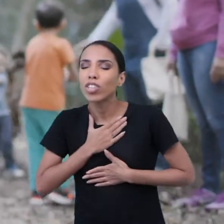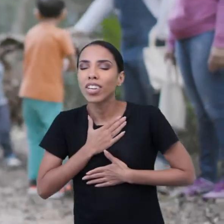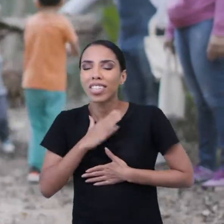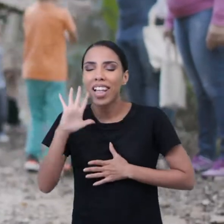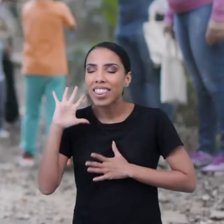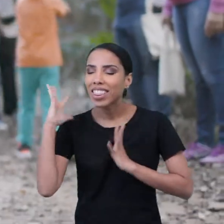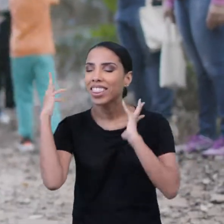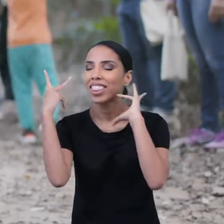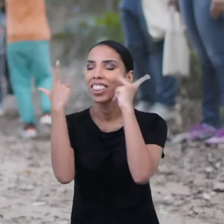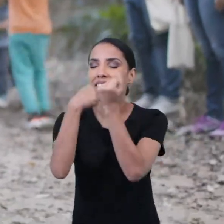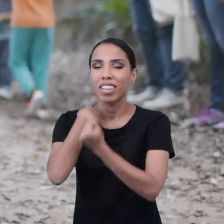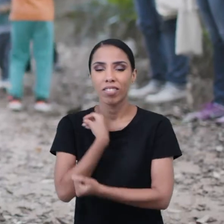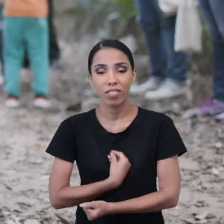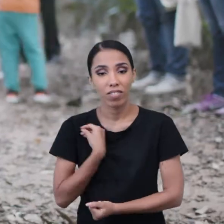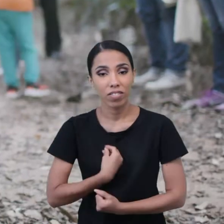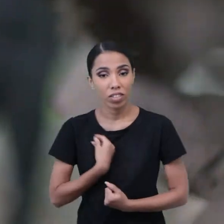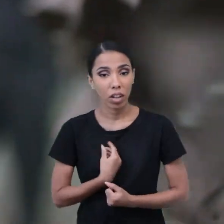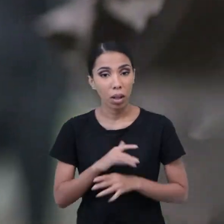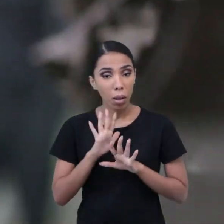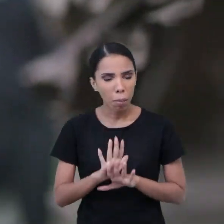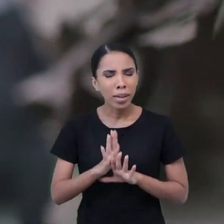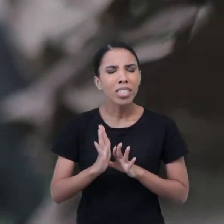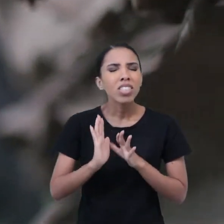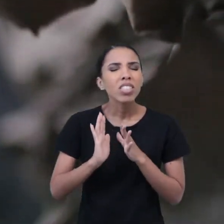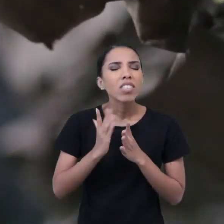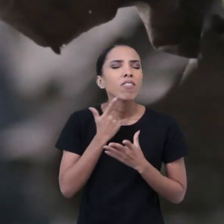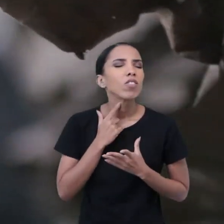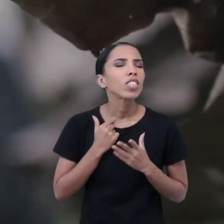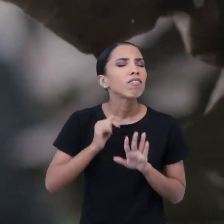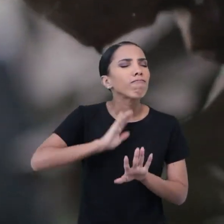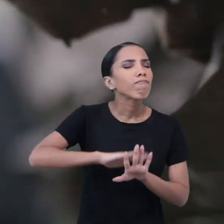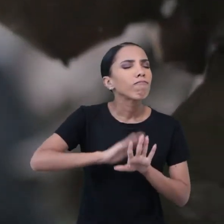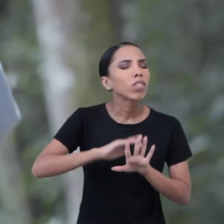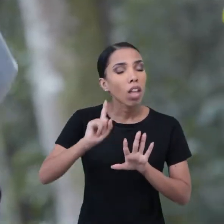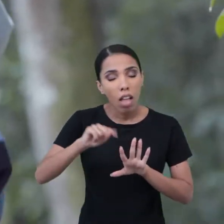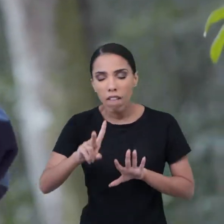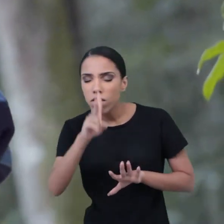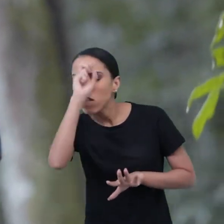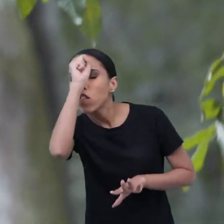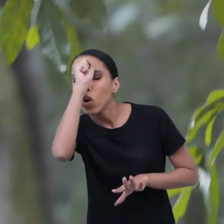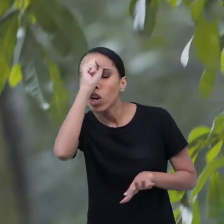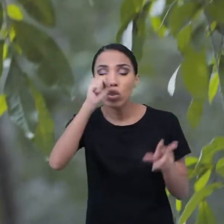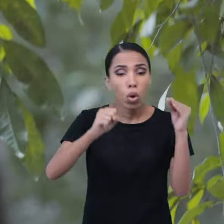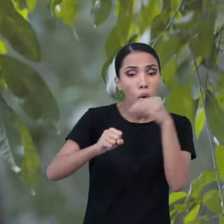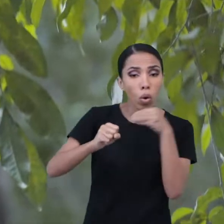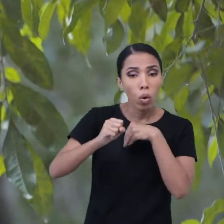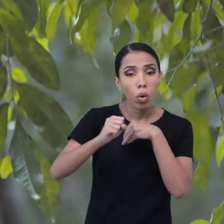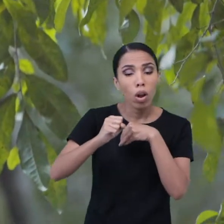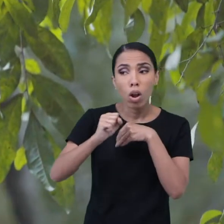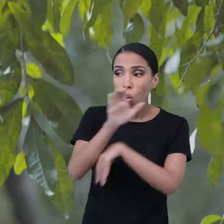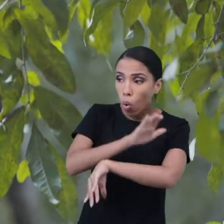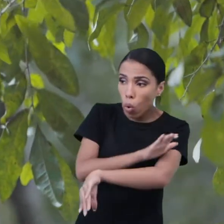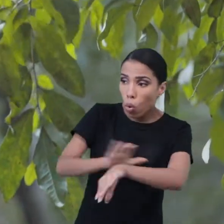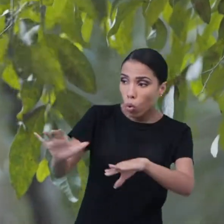vivo. Só que essa atração inata é alguma coisa que vai se fortalecer ou se fragilizar de acordo com o